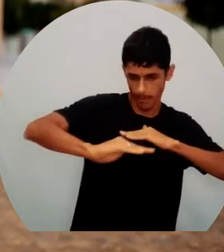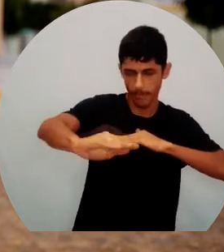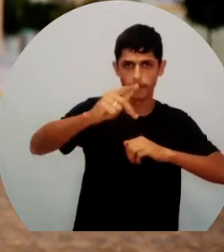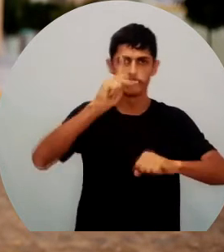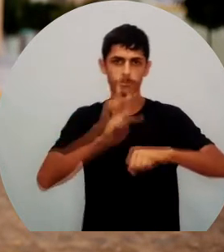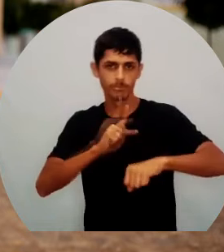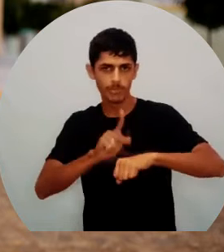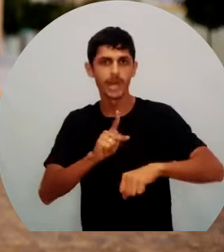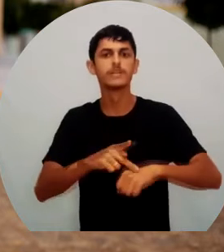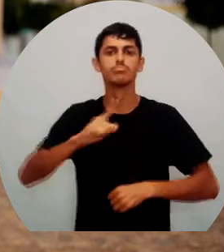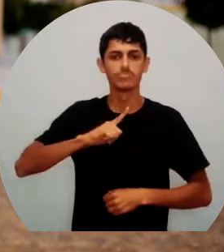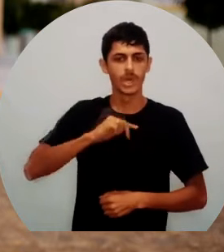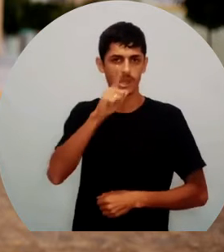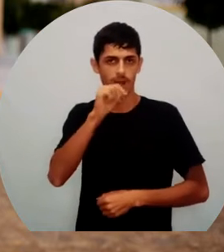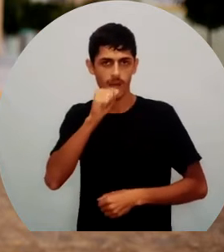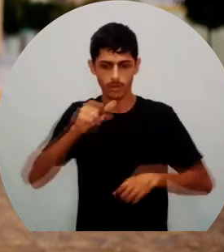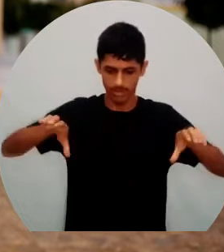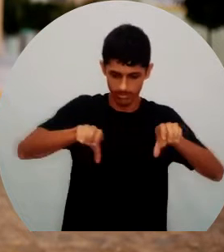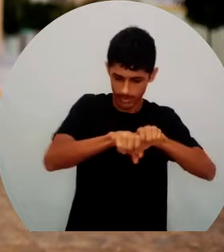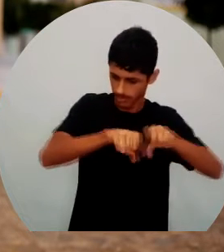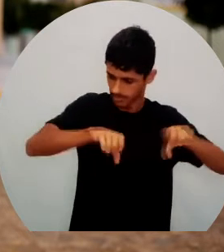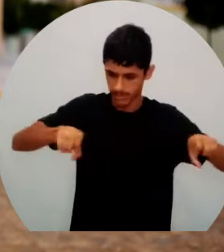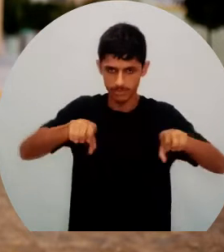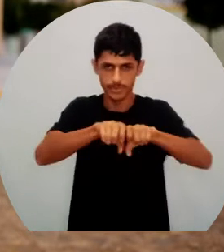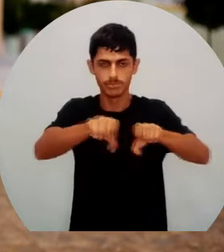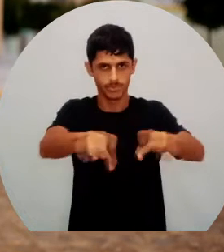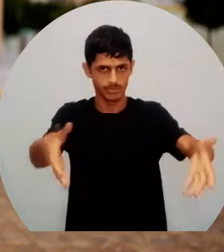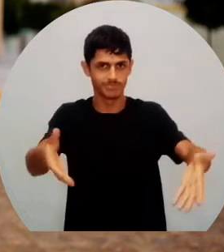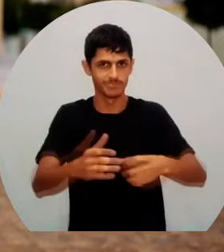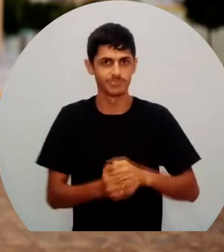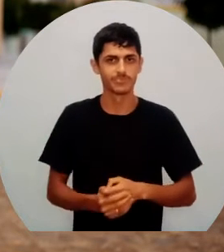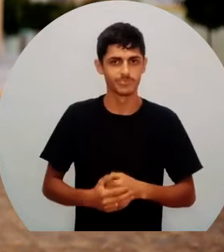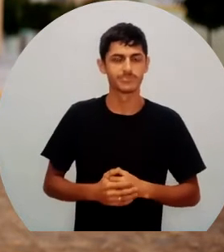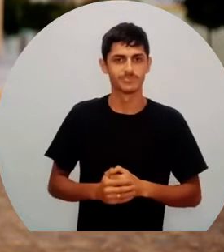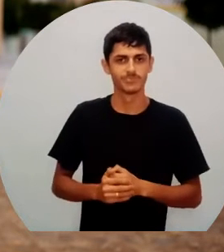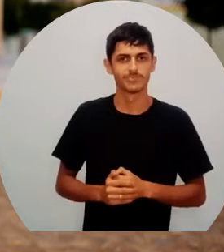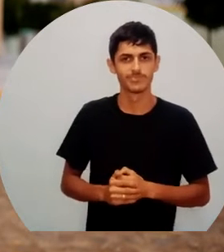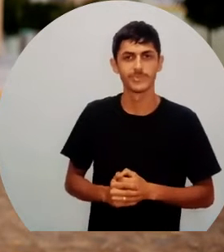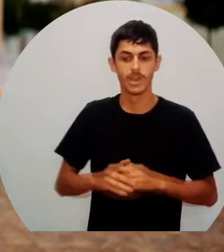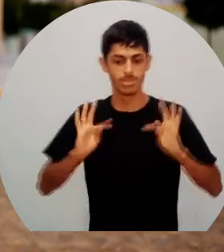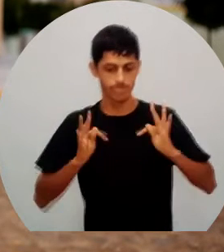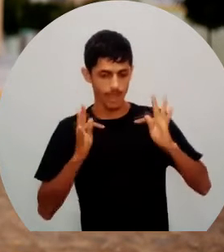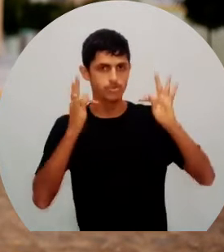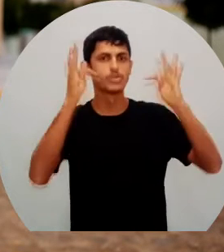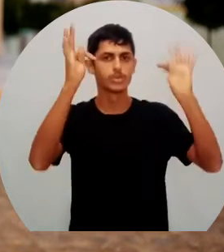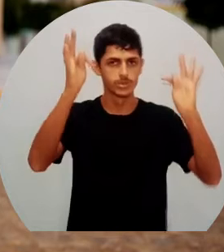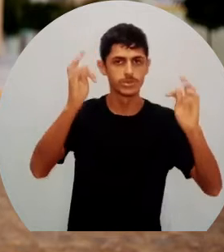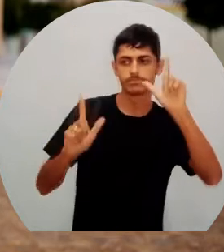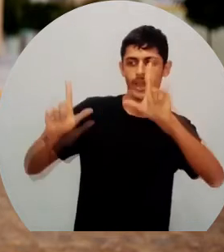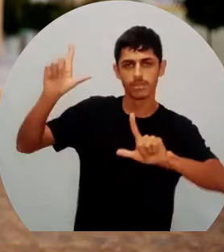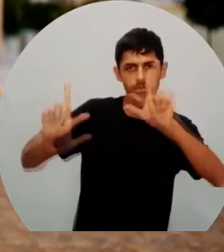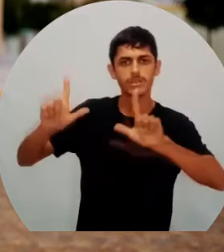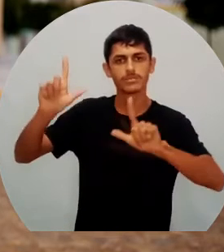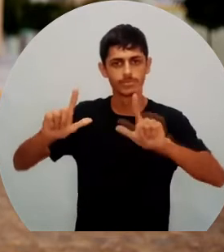água encanada, sistema de repetidoras de televisão local, e uma vila de grandes festas.